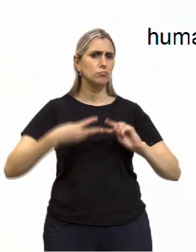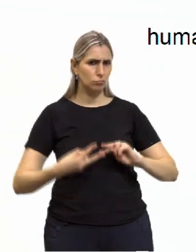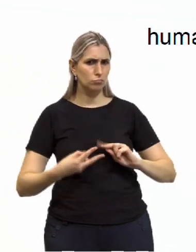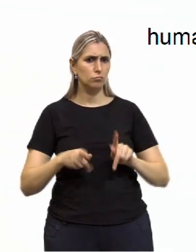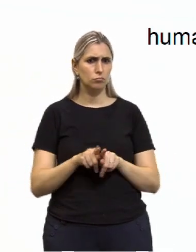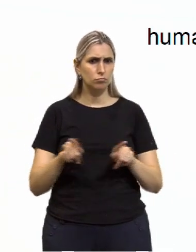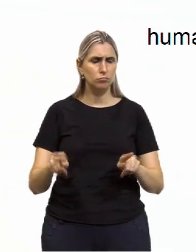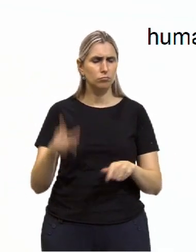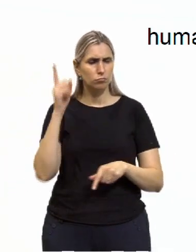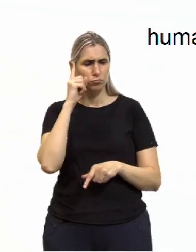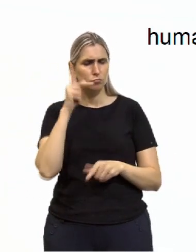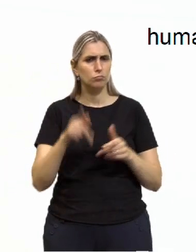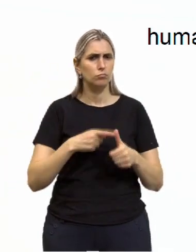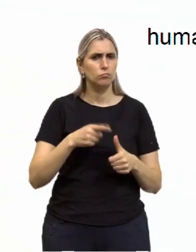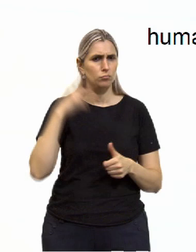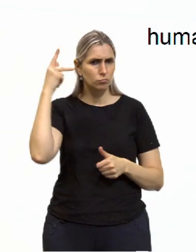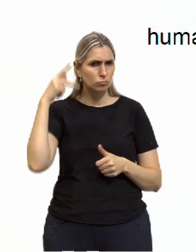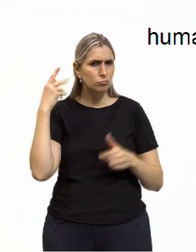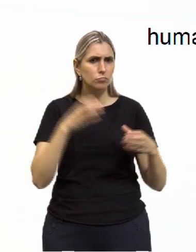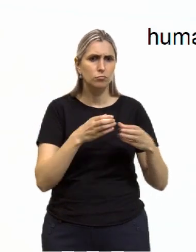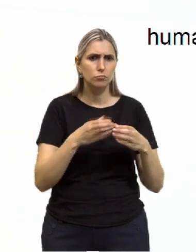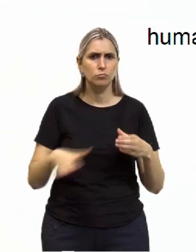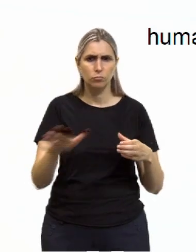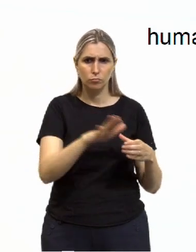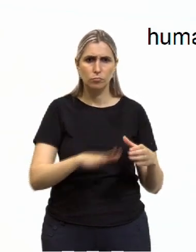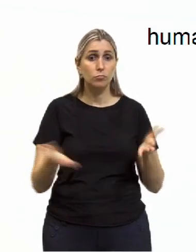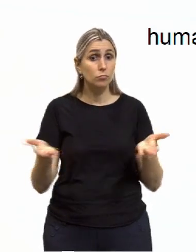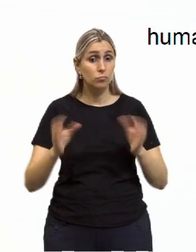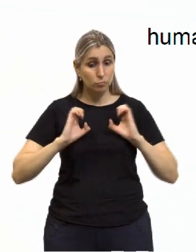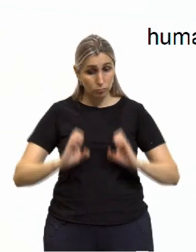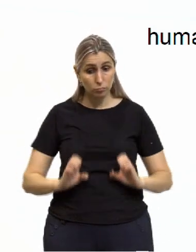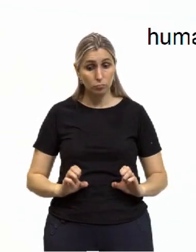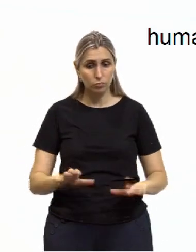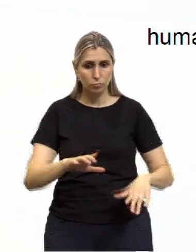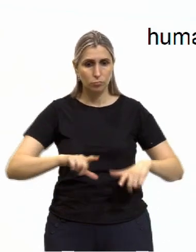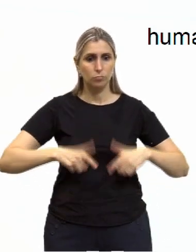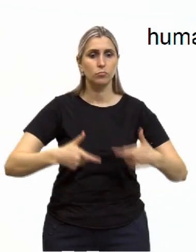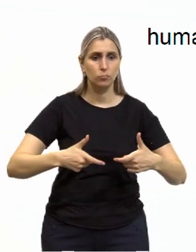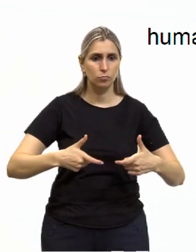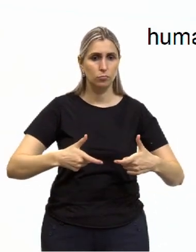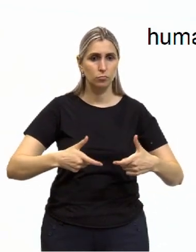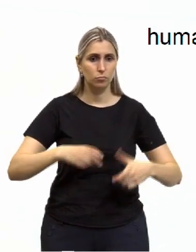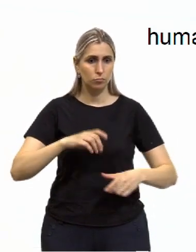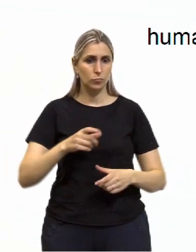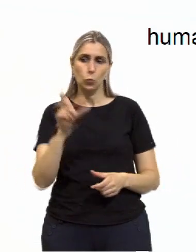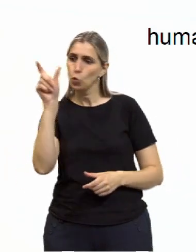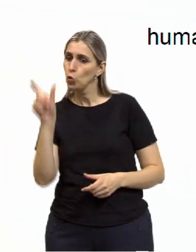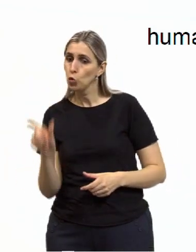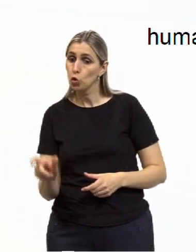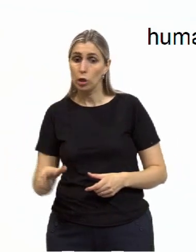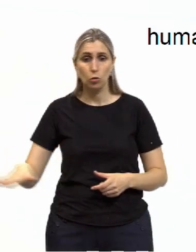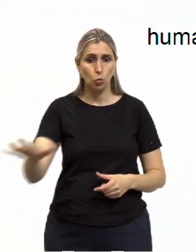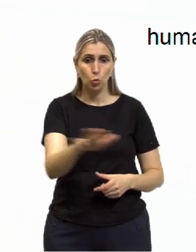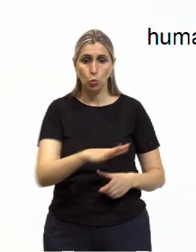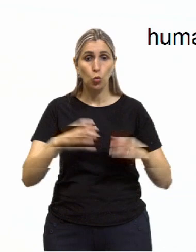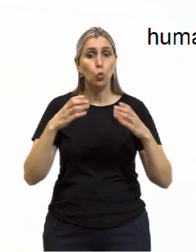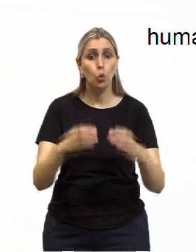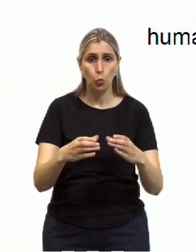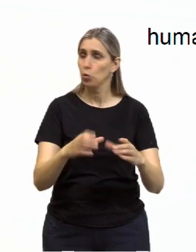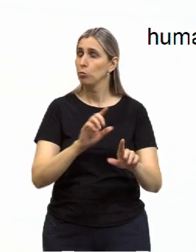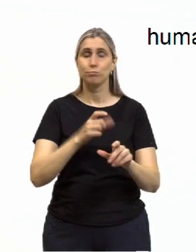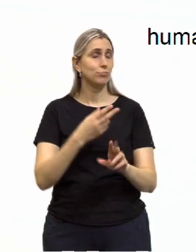Nós pensamos primeiro a política, coletividade, agora vamos pensar a ética. É a ação do sujeito na coletividade. Não tem como distanciar.